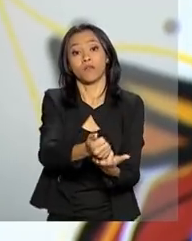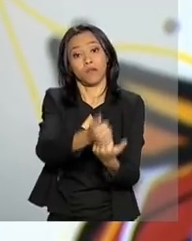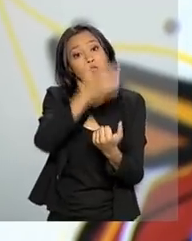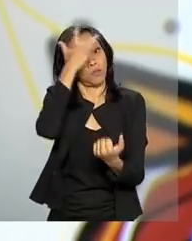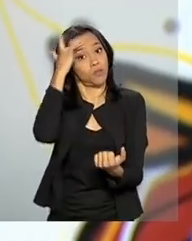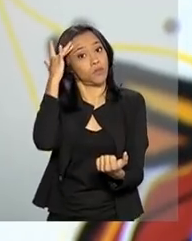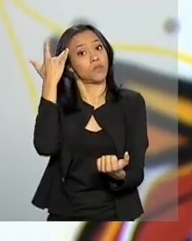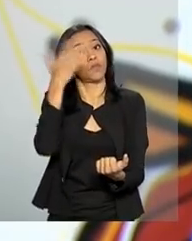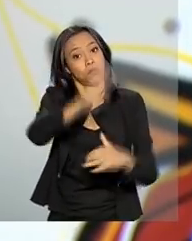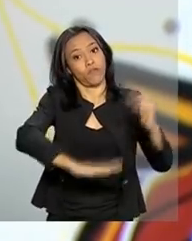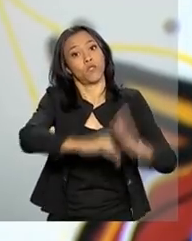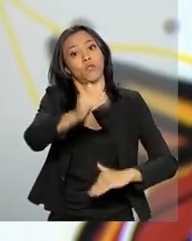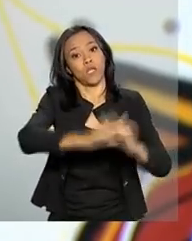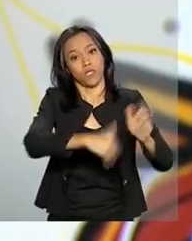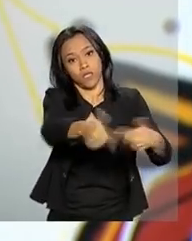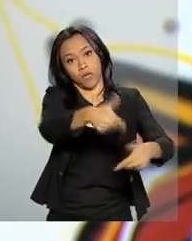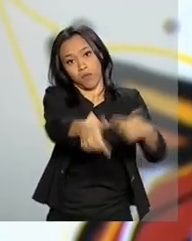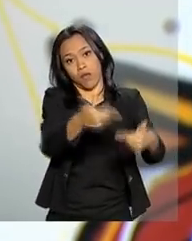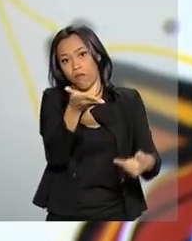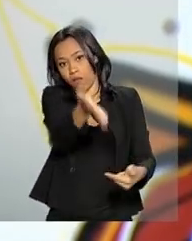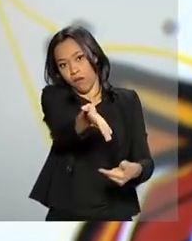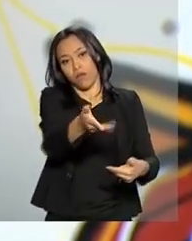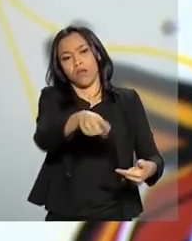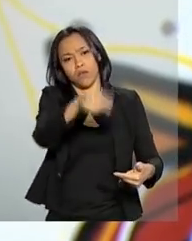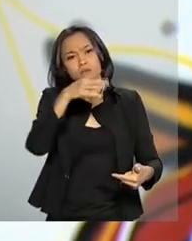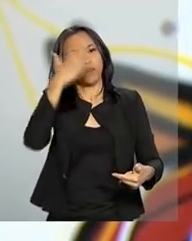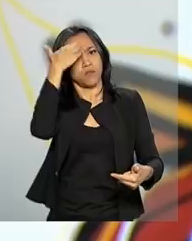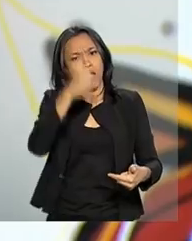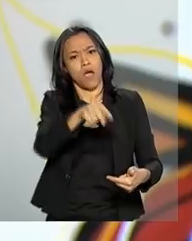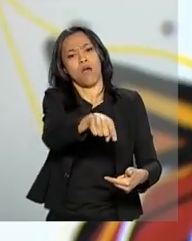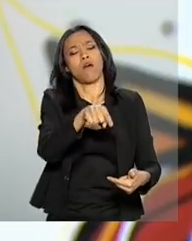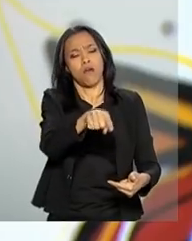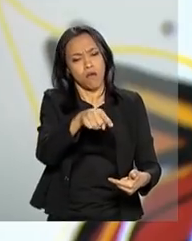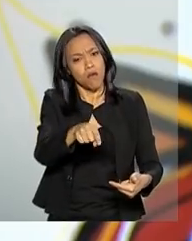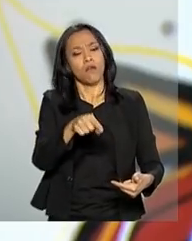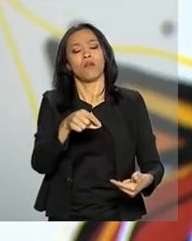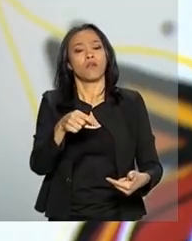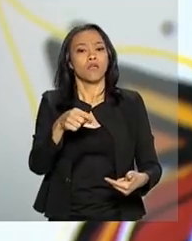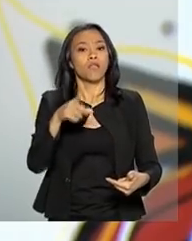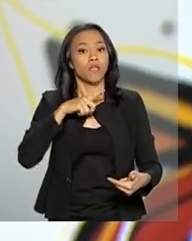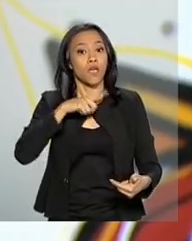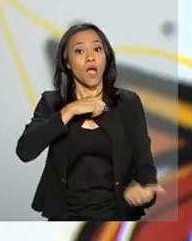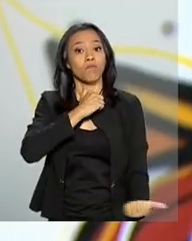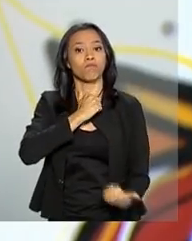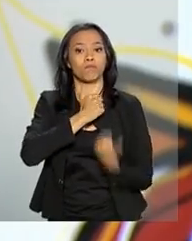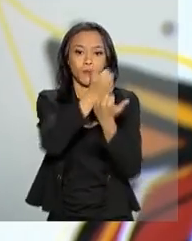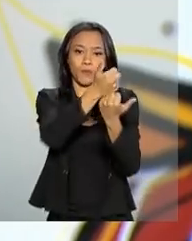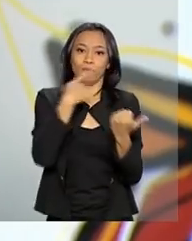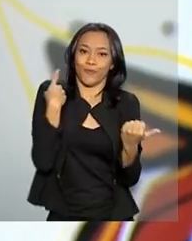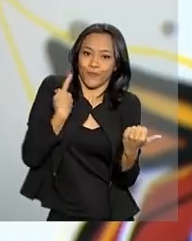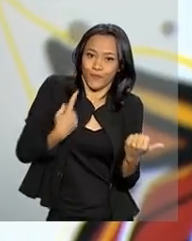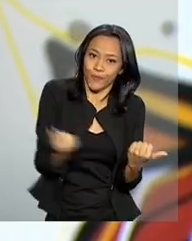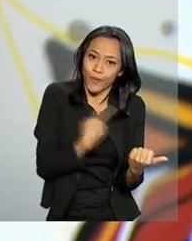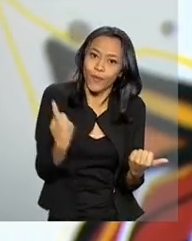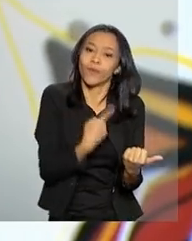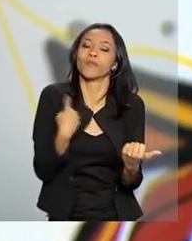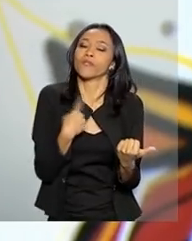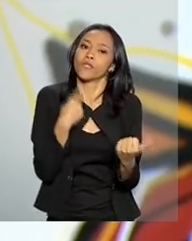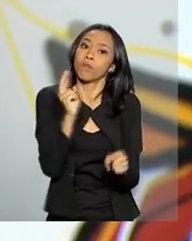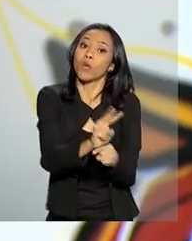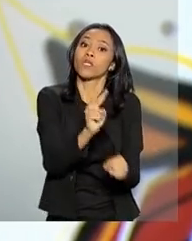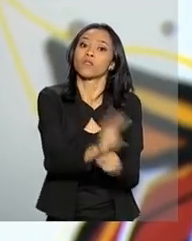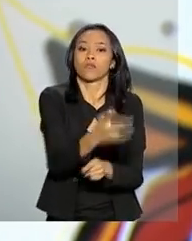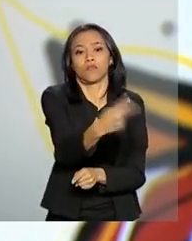Eles precisam ter toda a convicção e estão tendo de que conta com o nosso apoio e com as nossas medidas de